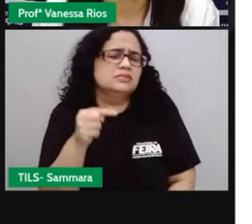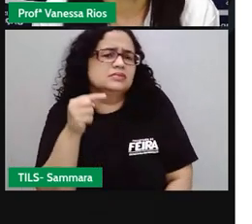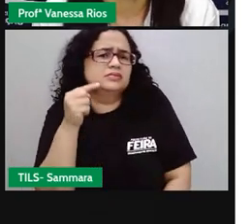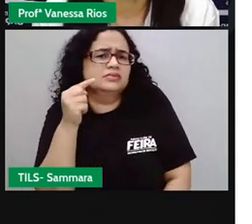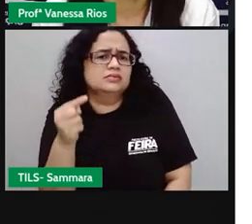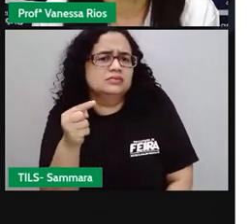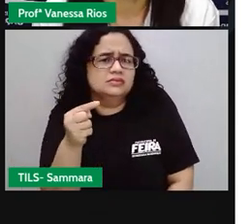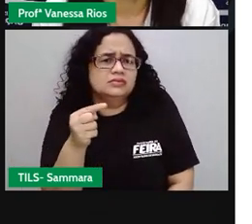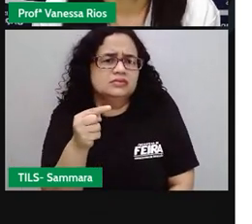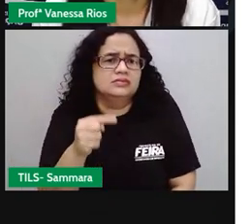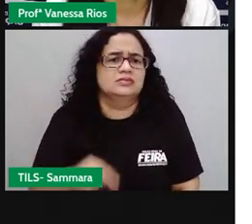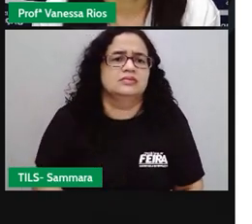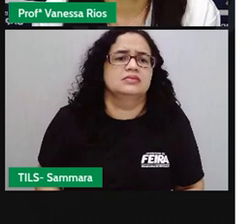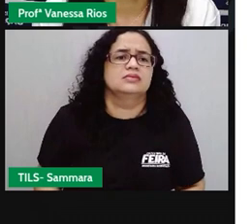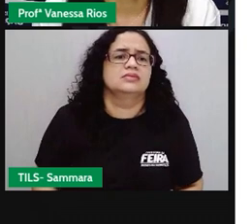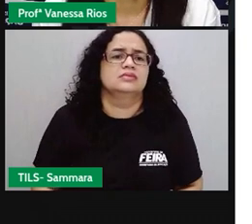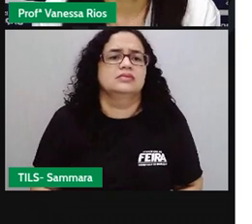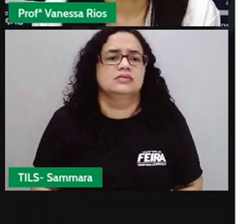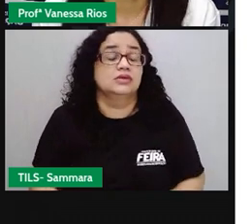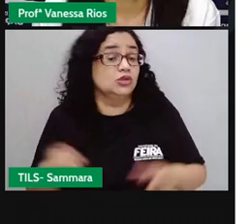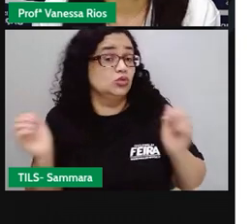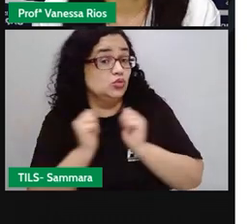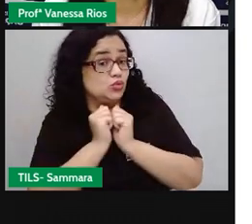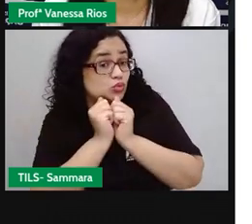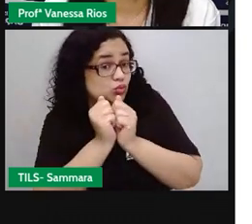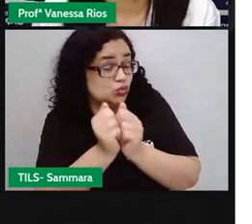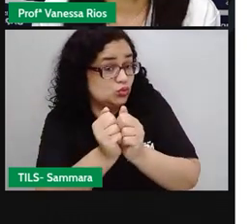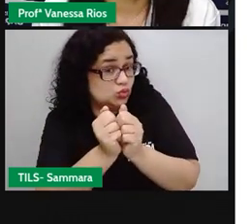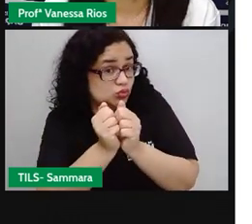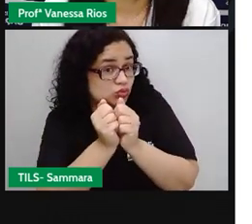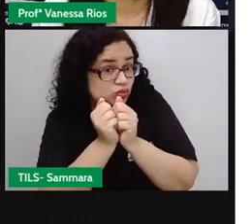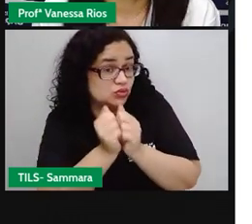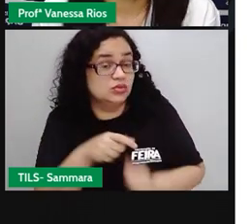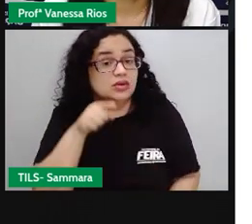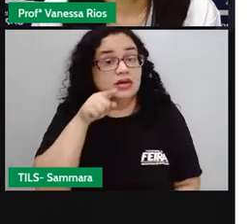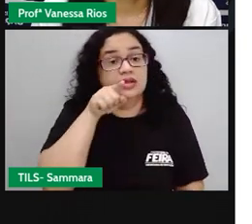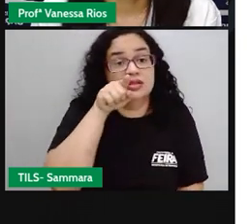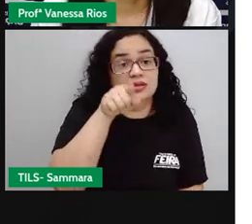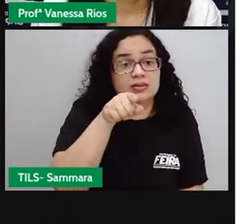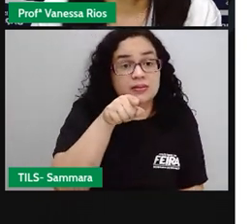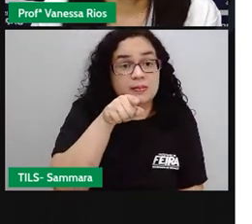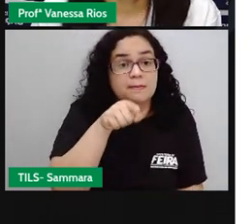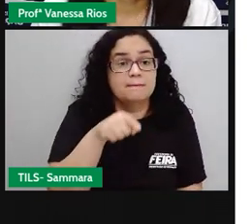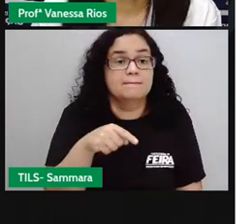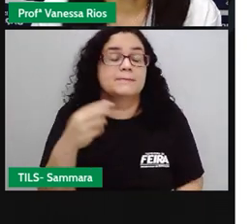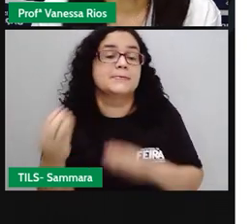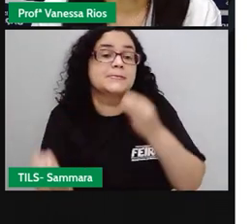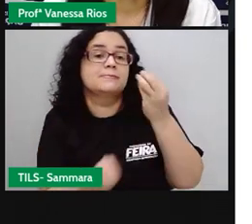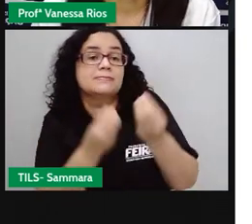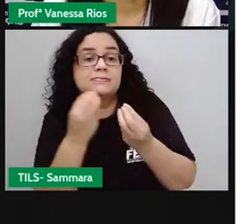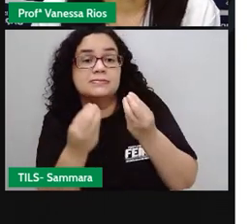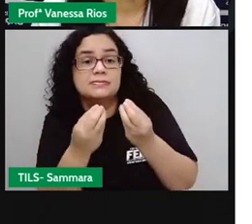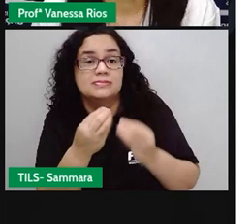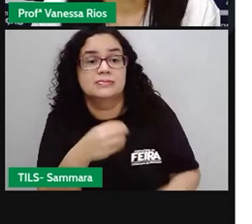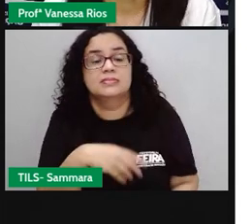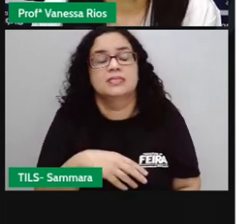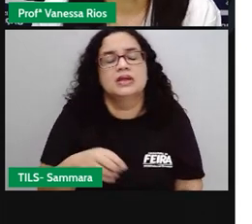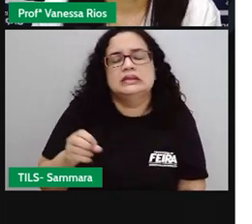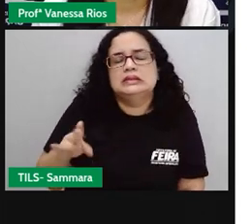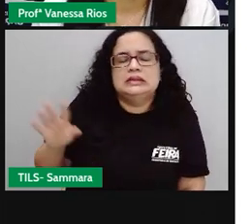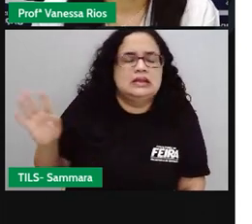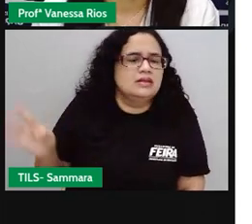instantaneamente, se, junto a mim e a lá, com uma habilidade